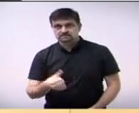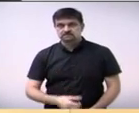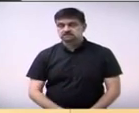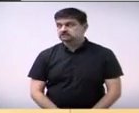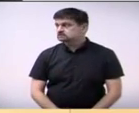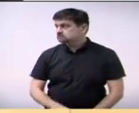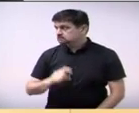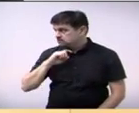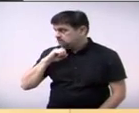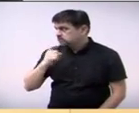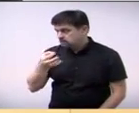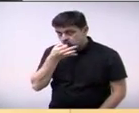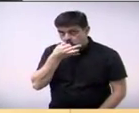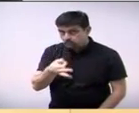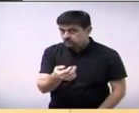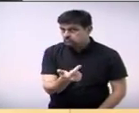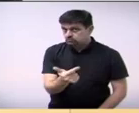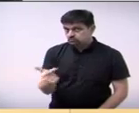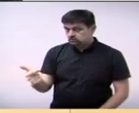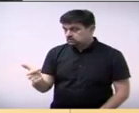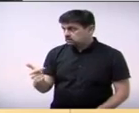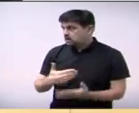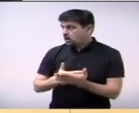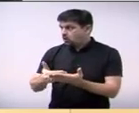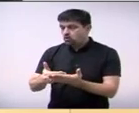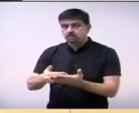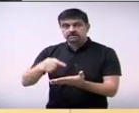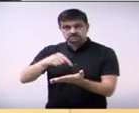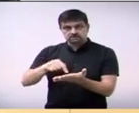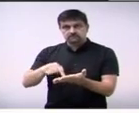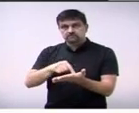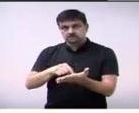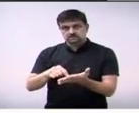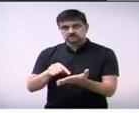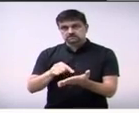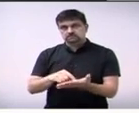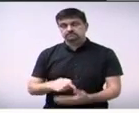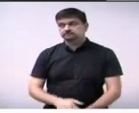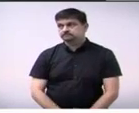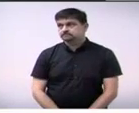Ninguém querendo fazer uso da palavra, o projeto de lei nº 11-16 está em votação.